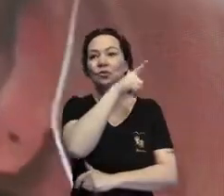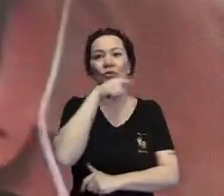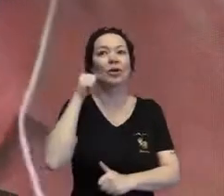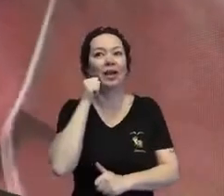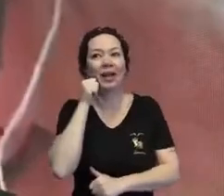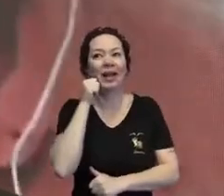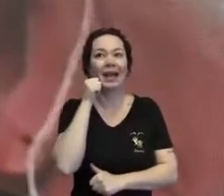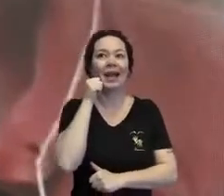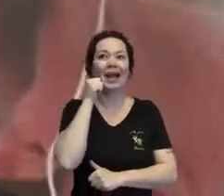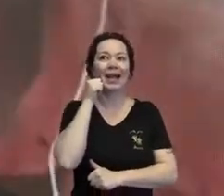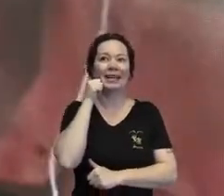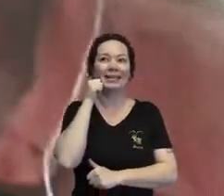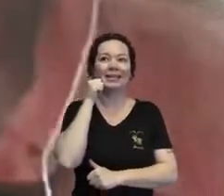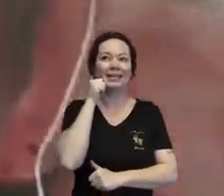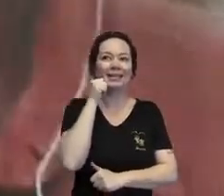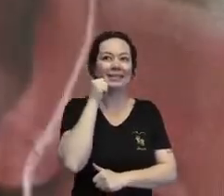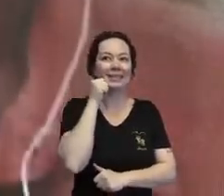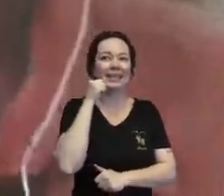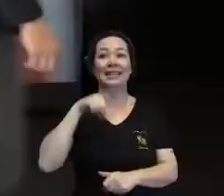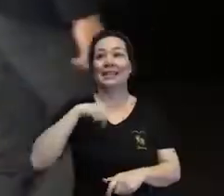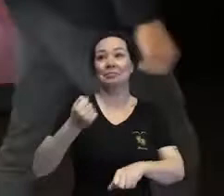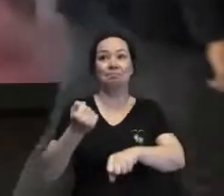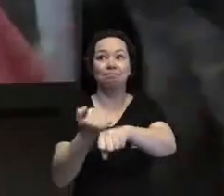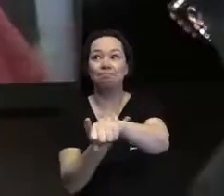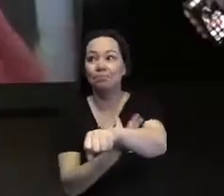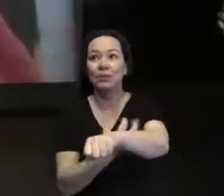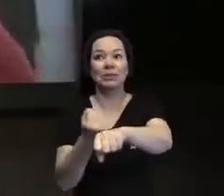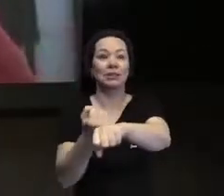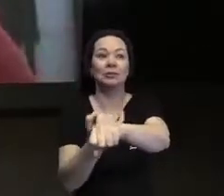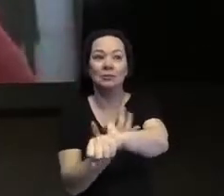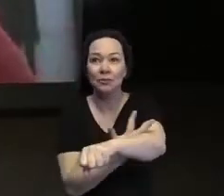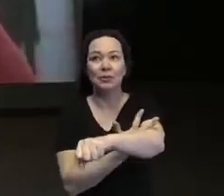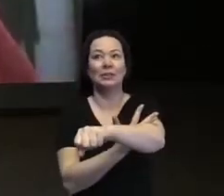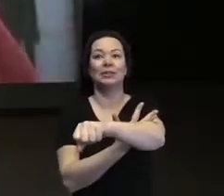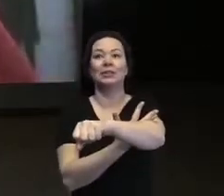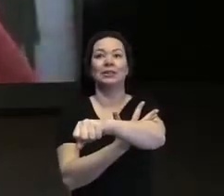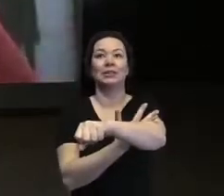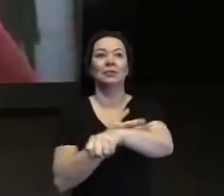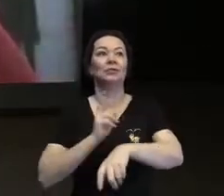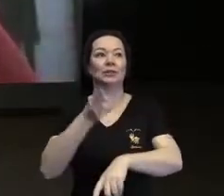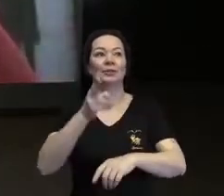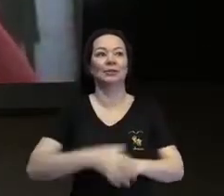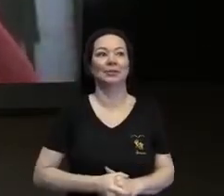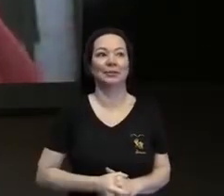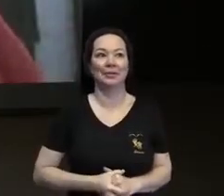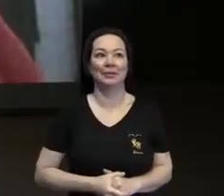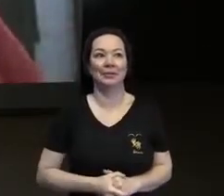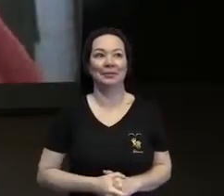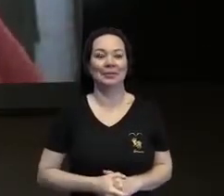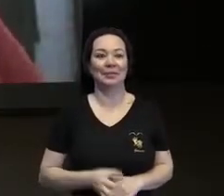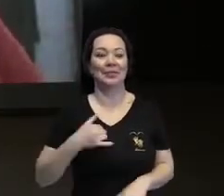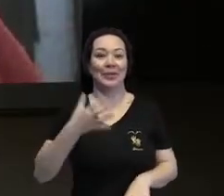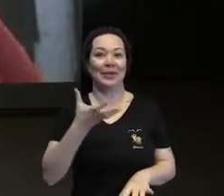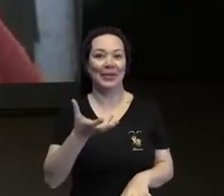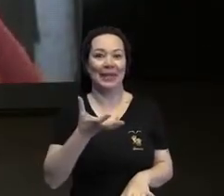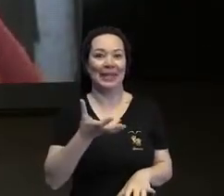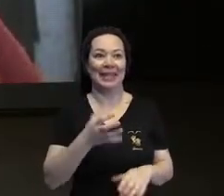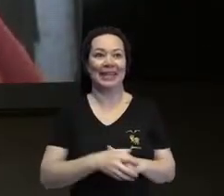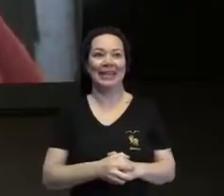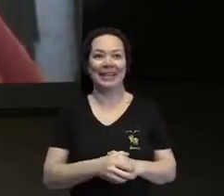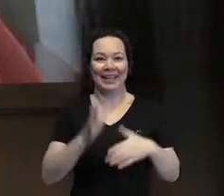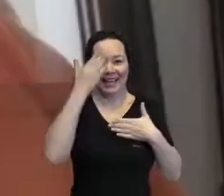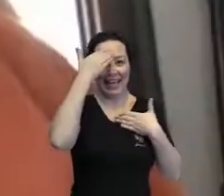é assim, uma quantidade de emoção, né, é muito grande, é muito... Então, eu queria, de cara, assim,